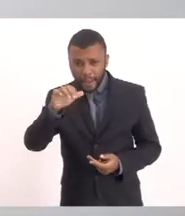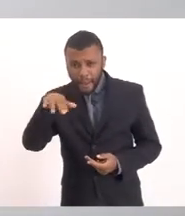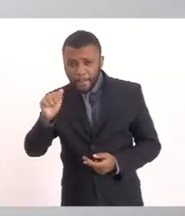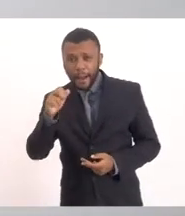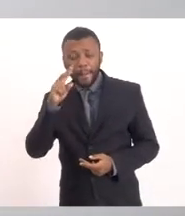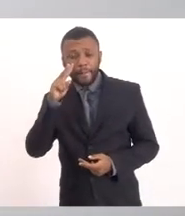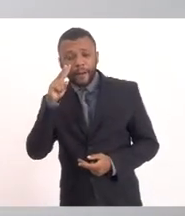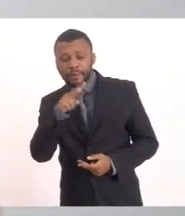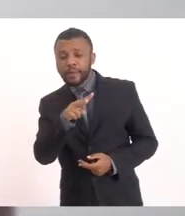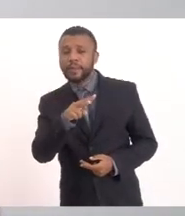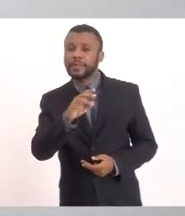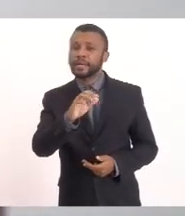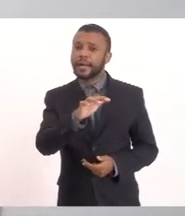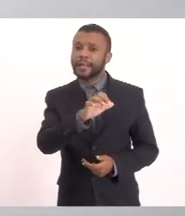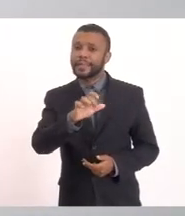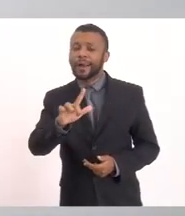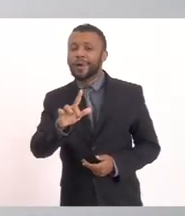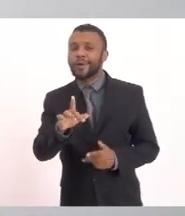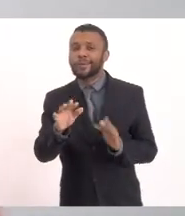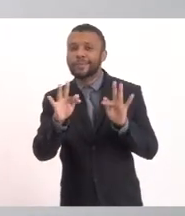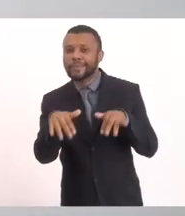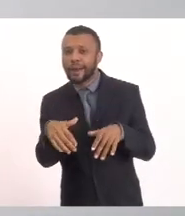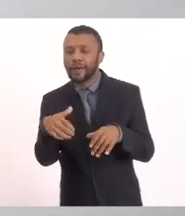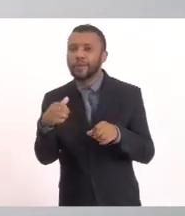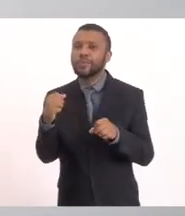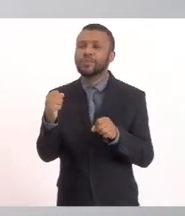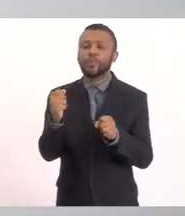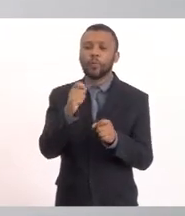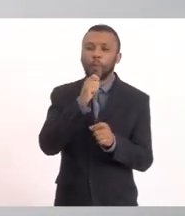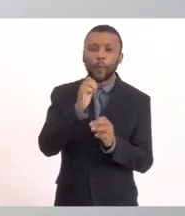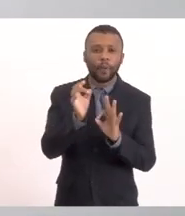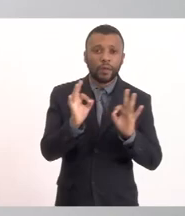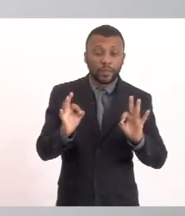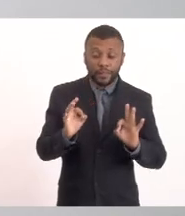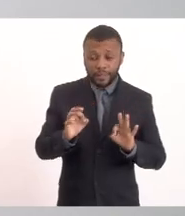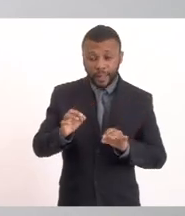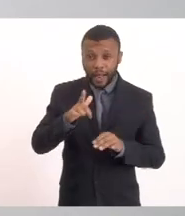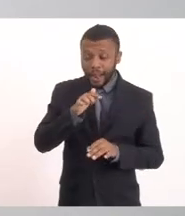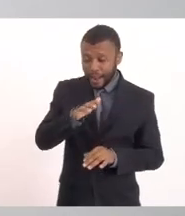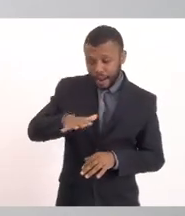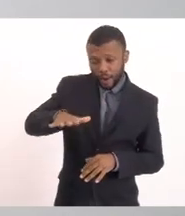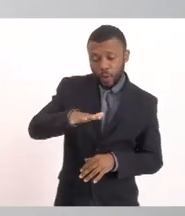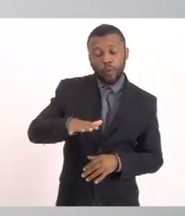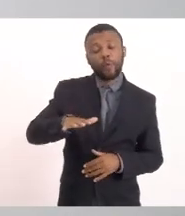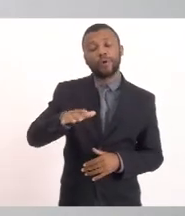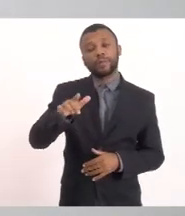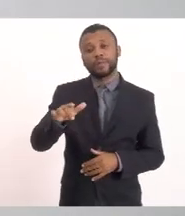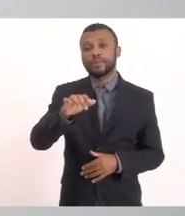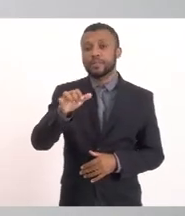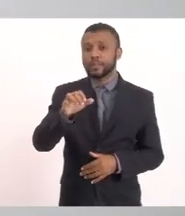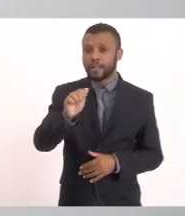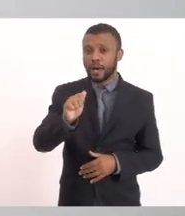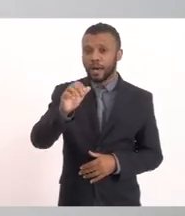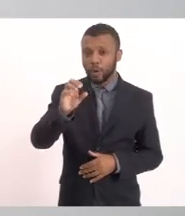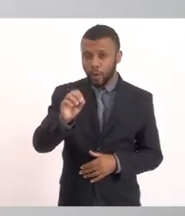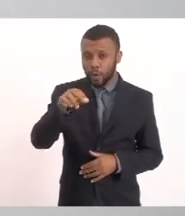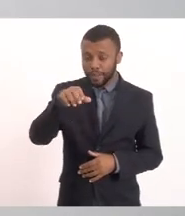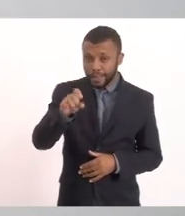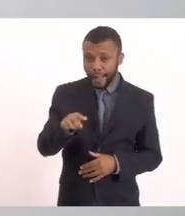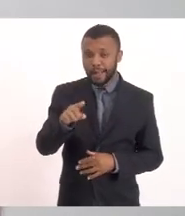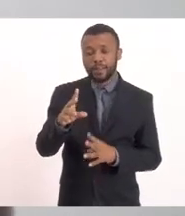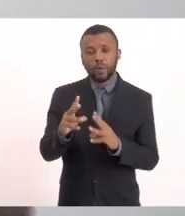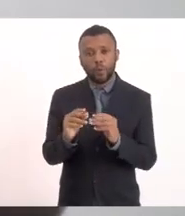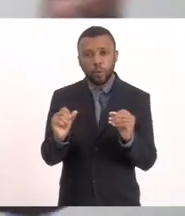esse canal Para abrir esse canal E no final não fizeram Está mortando a Lagoa de Jaconé Hoje o pulmão Da Lagoa de Saquarema Era